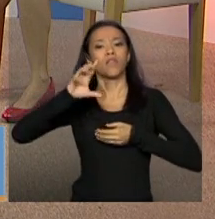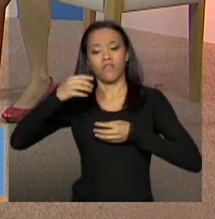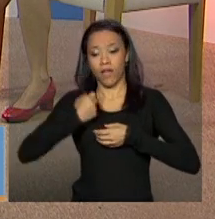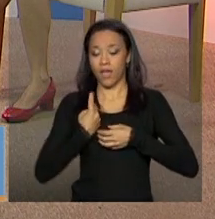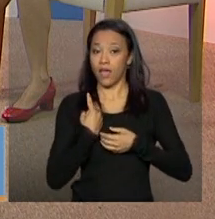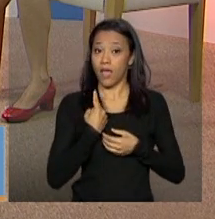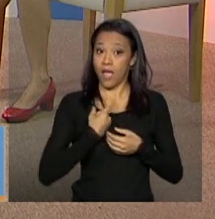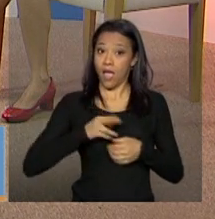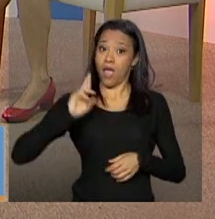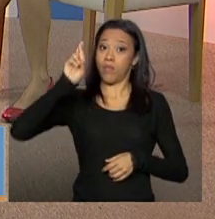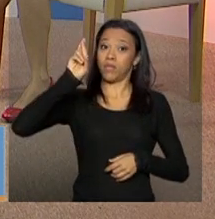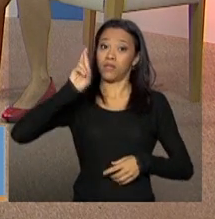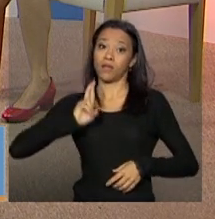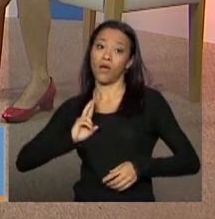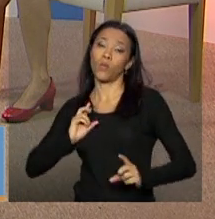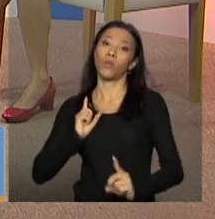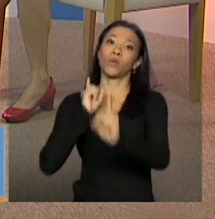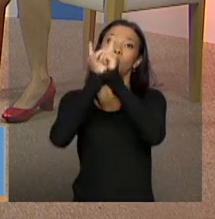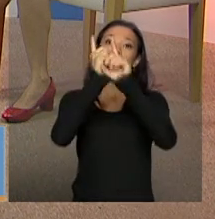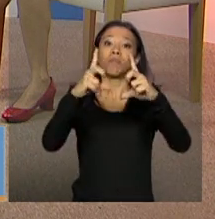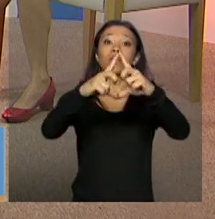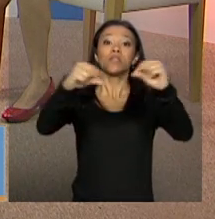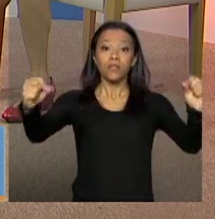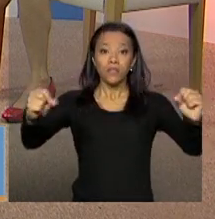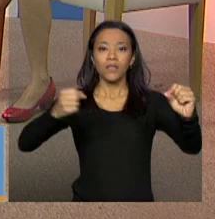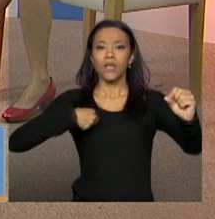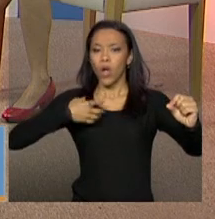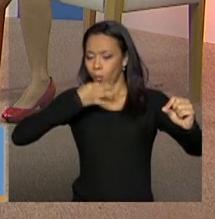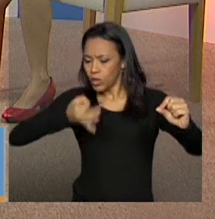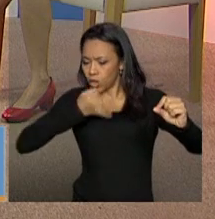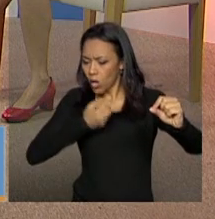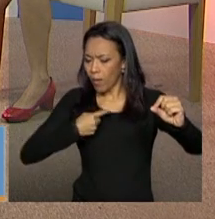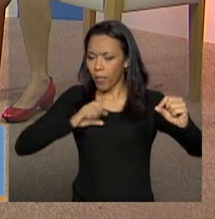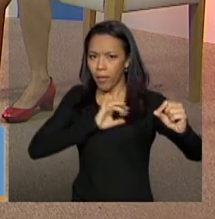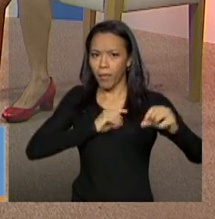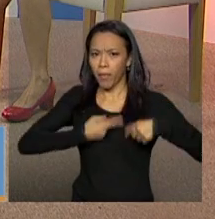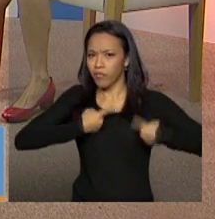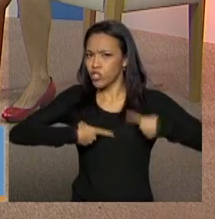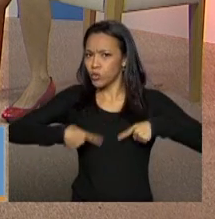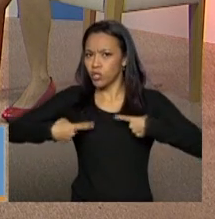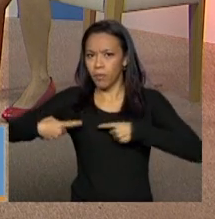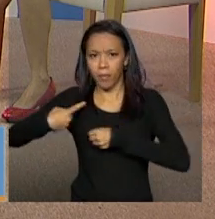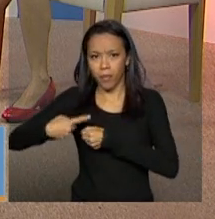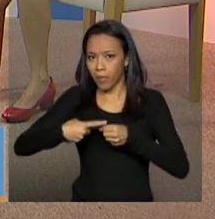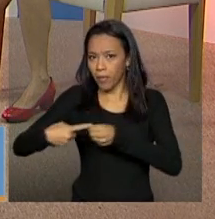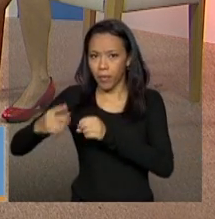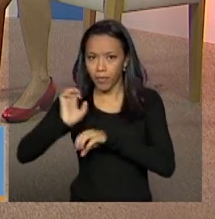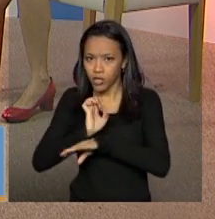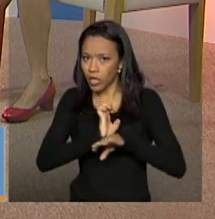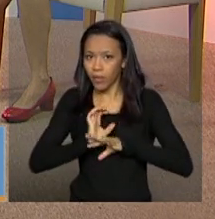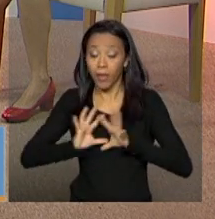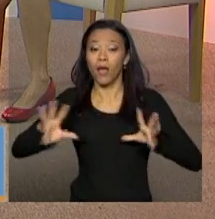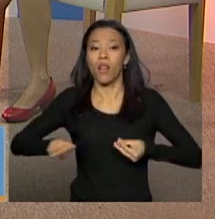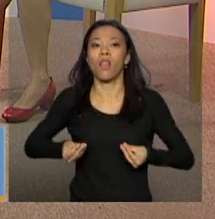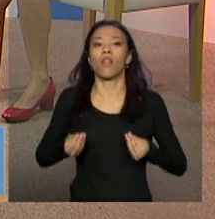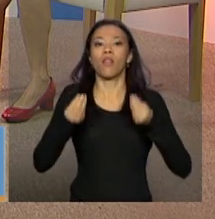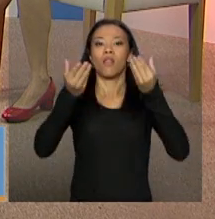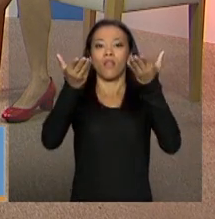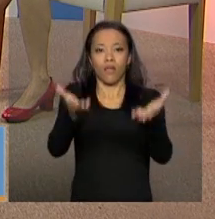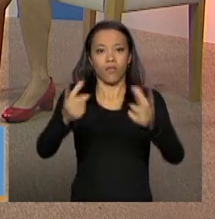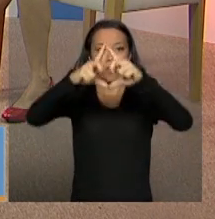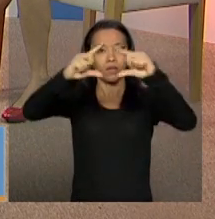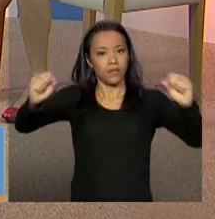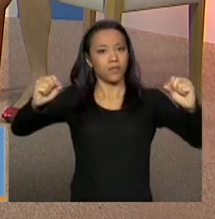o seu Estado, trazendo as suas demandas, os seus debates, as suas avaliações da política, para que a né, a partir disso, possamos, na nossa conferência aqui nacional,